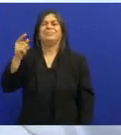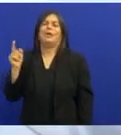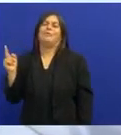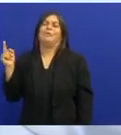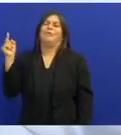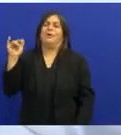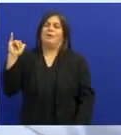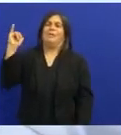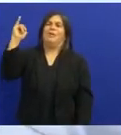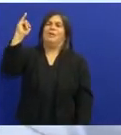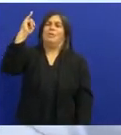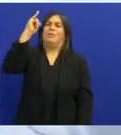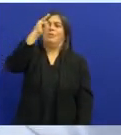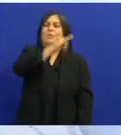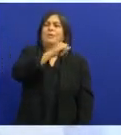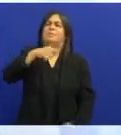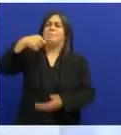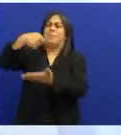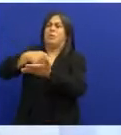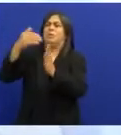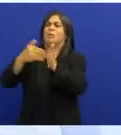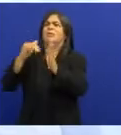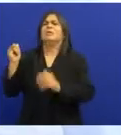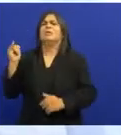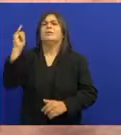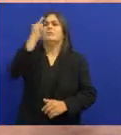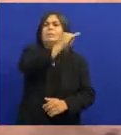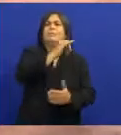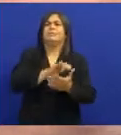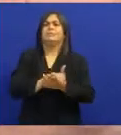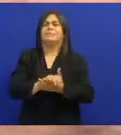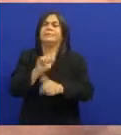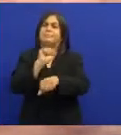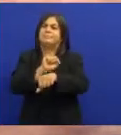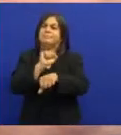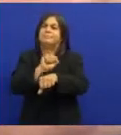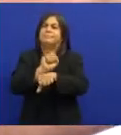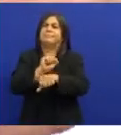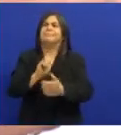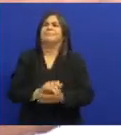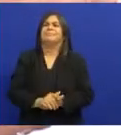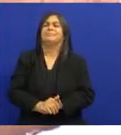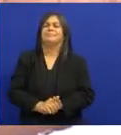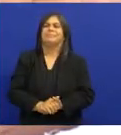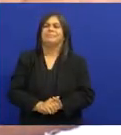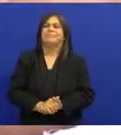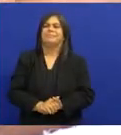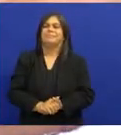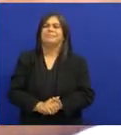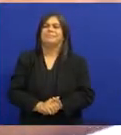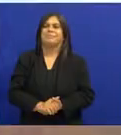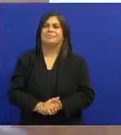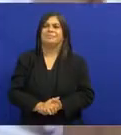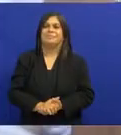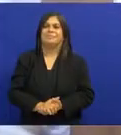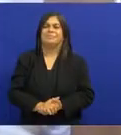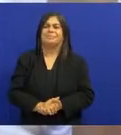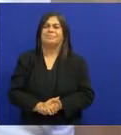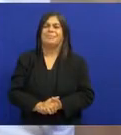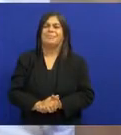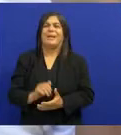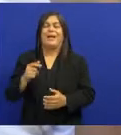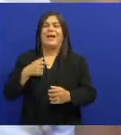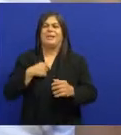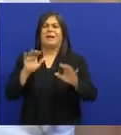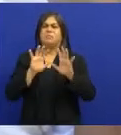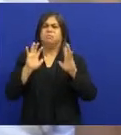avião Ele mandou passagem Ele estava no aeroporto Me esperando E eu deixei E estava